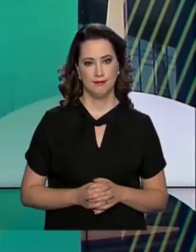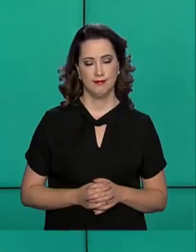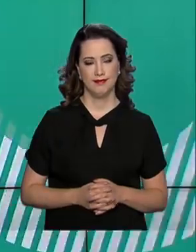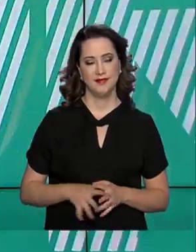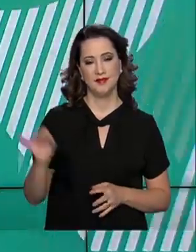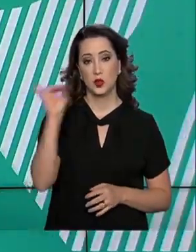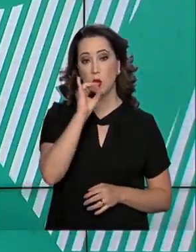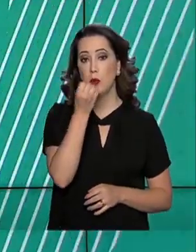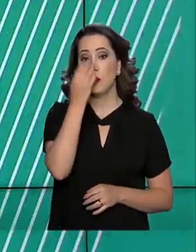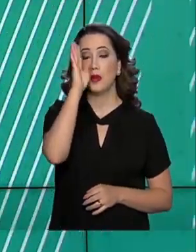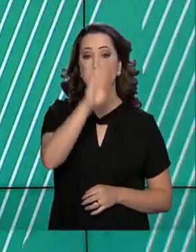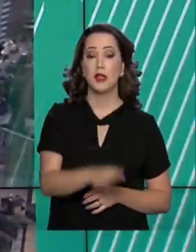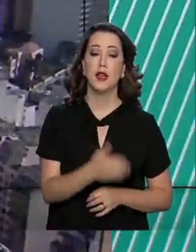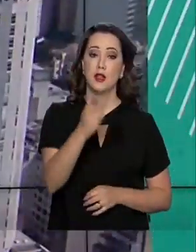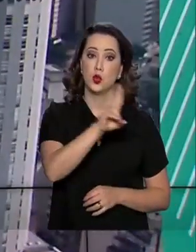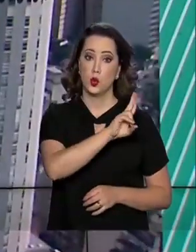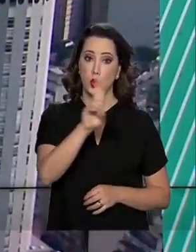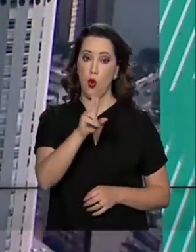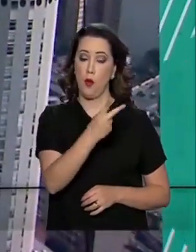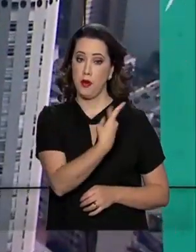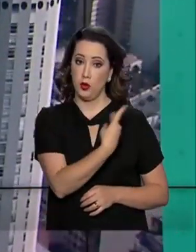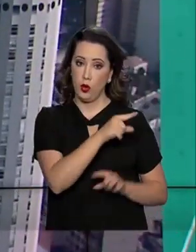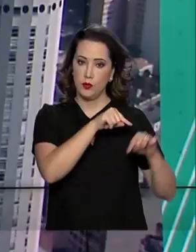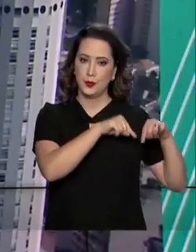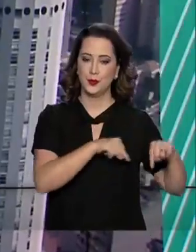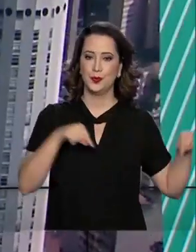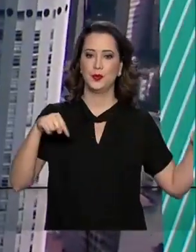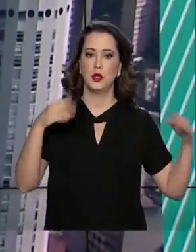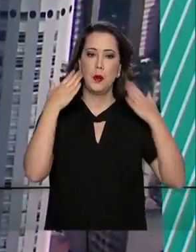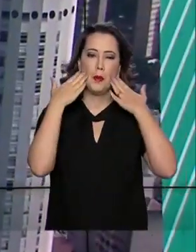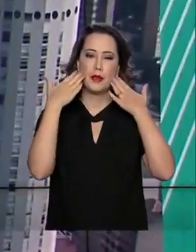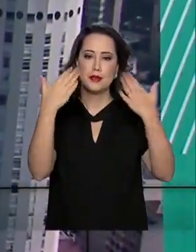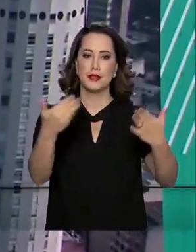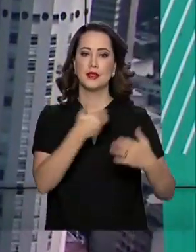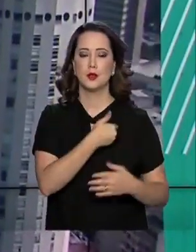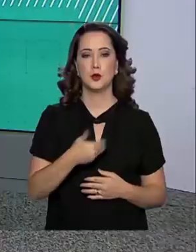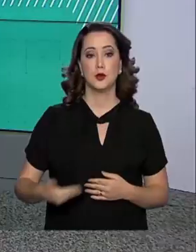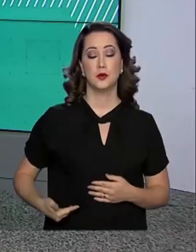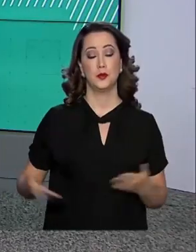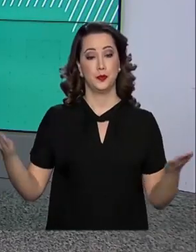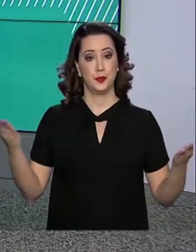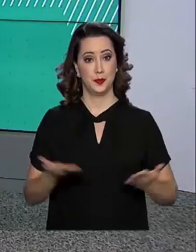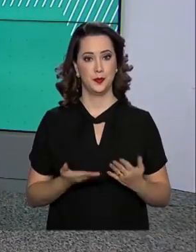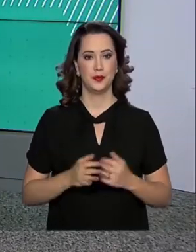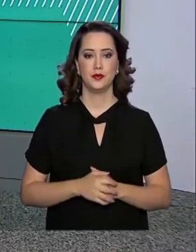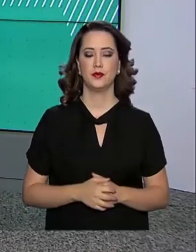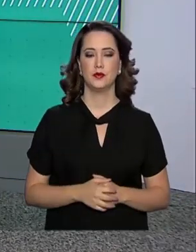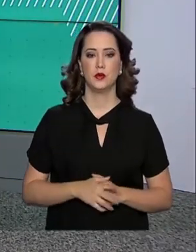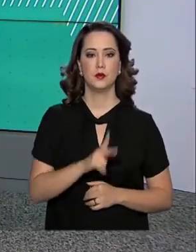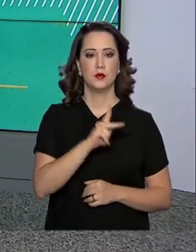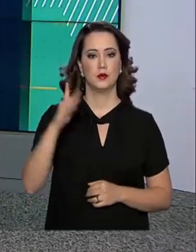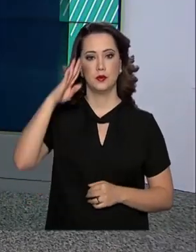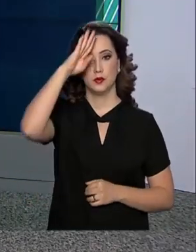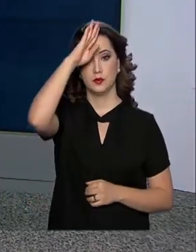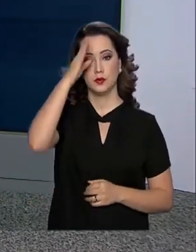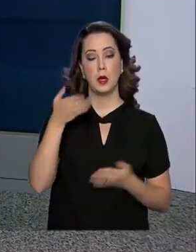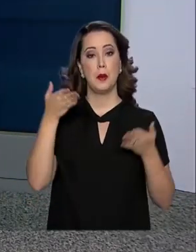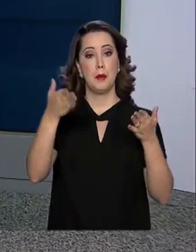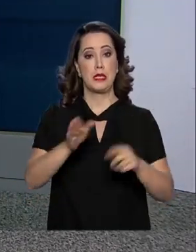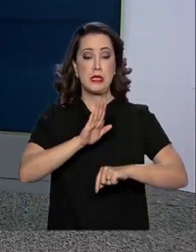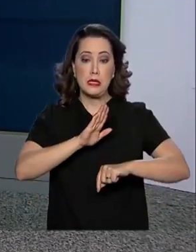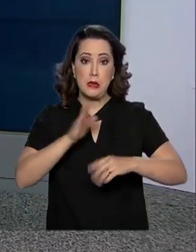Olá, boa tarde, eu sou Mara Kenup e estamos no ar com o governo agora. O presidente Jair Bolsonaro